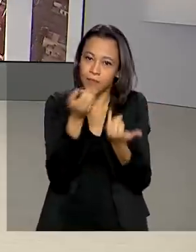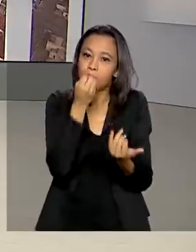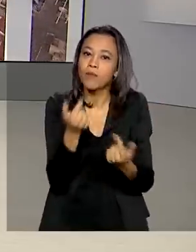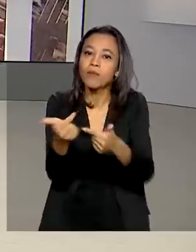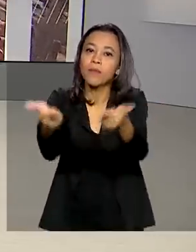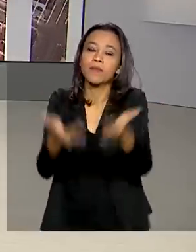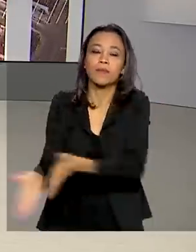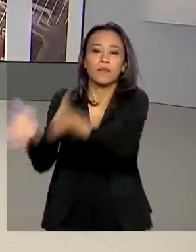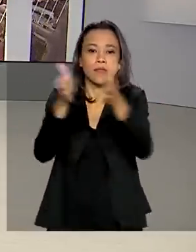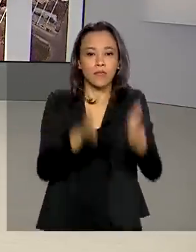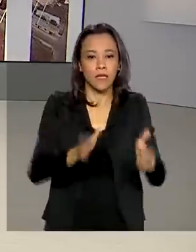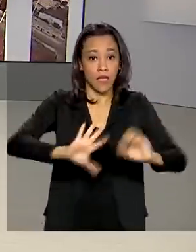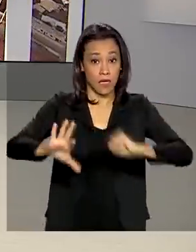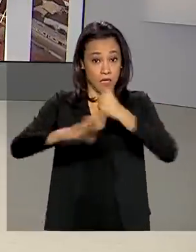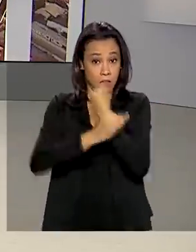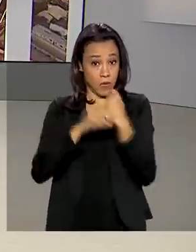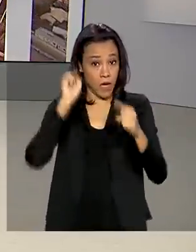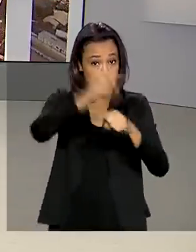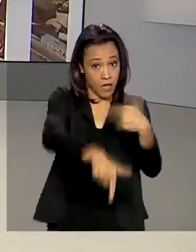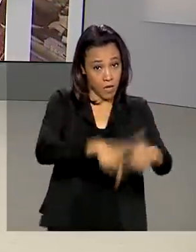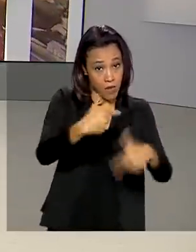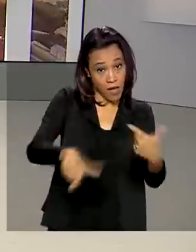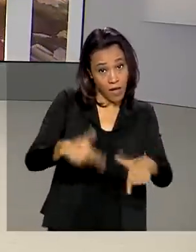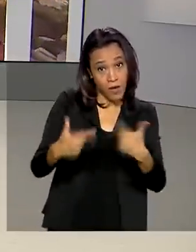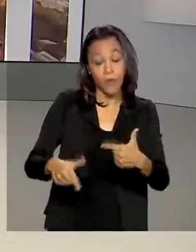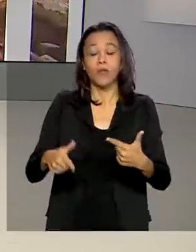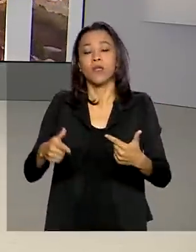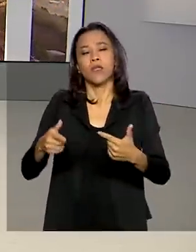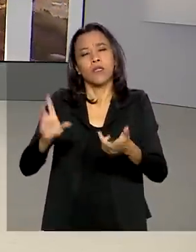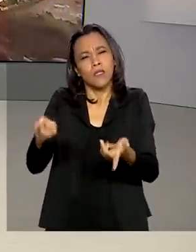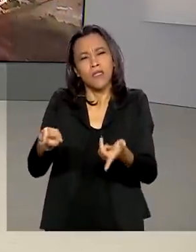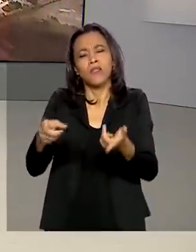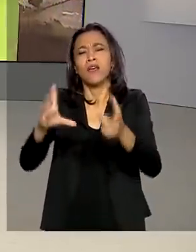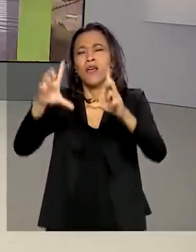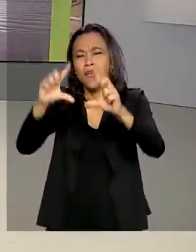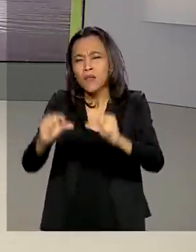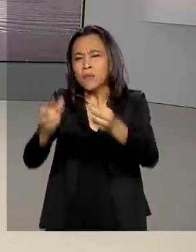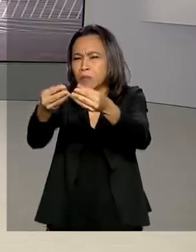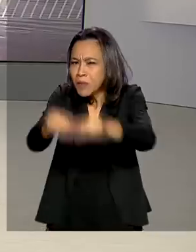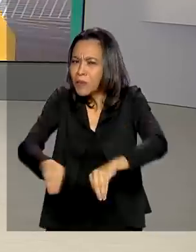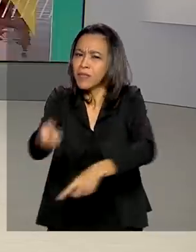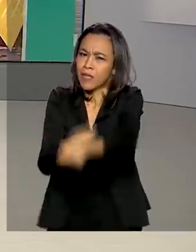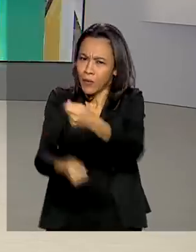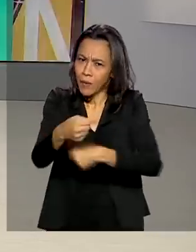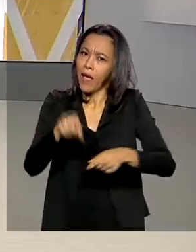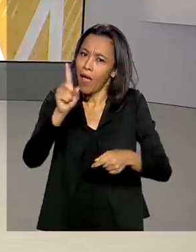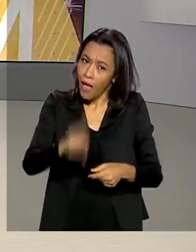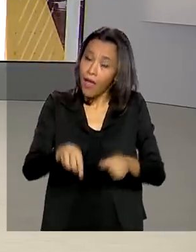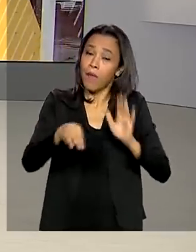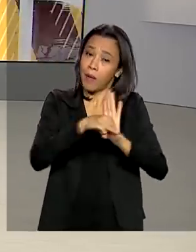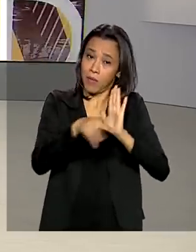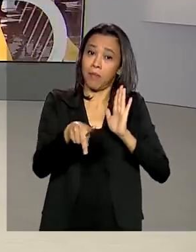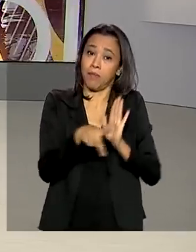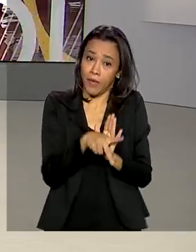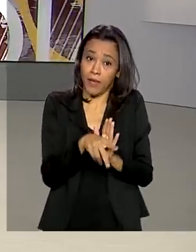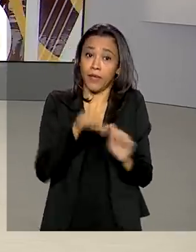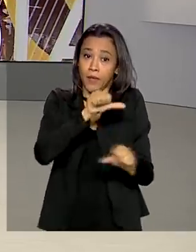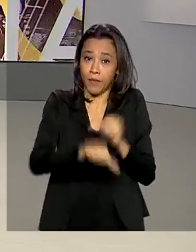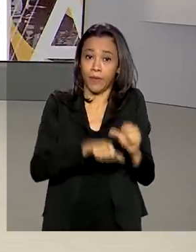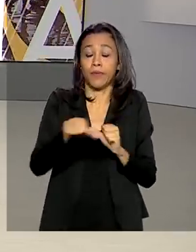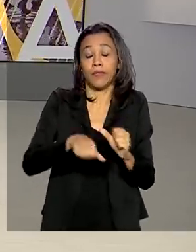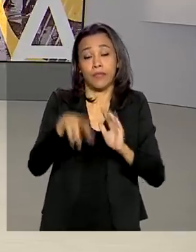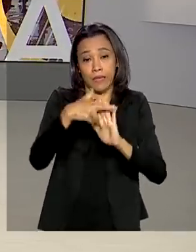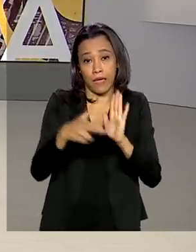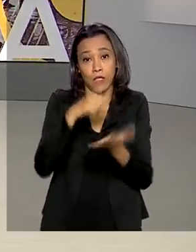Garantir empregos e dar fôlego à economia, essas são as metas da medida provisória que altera regras nos contratos de trabalho